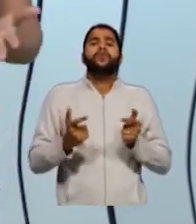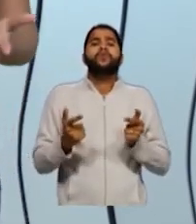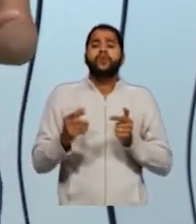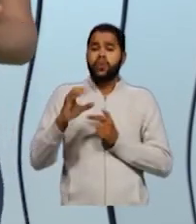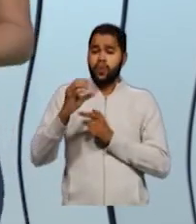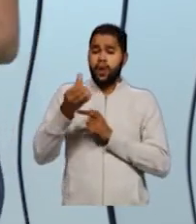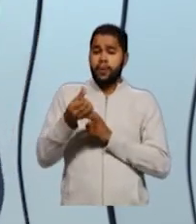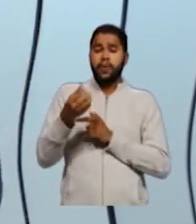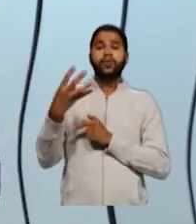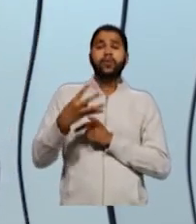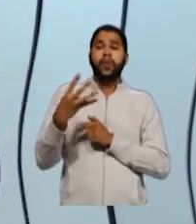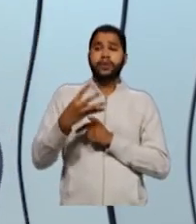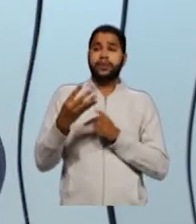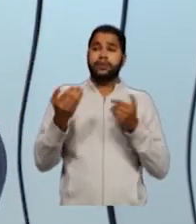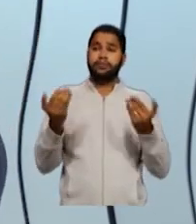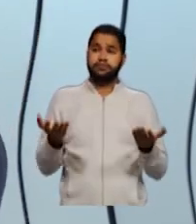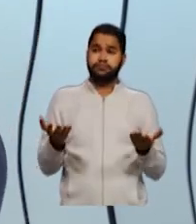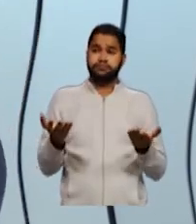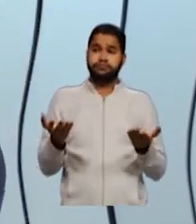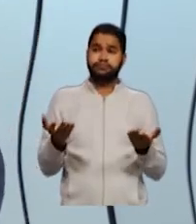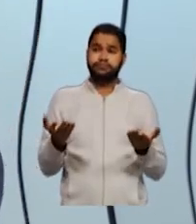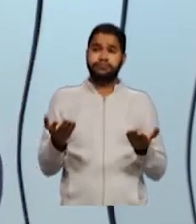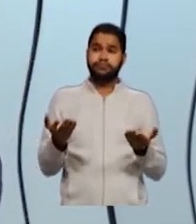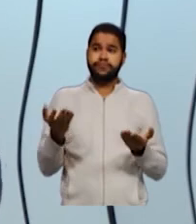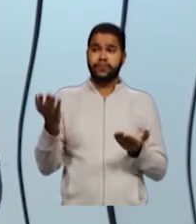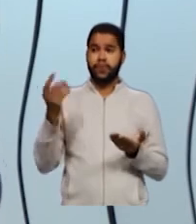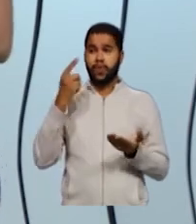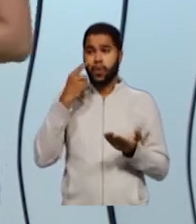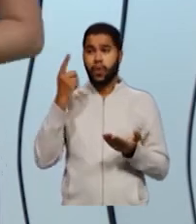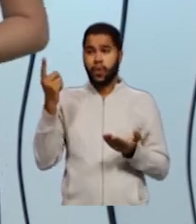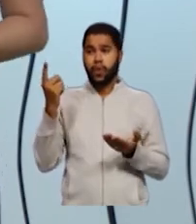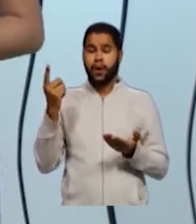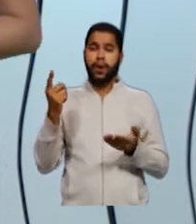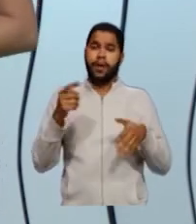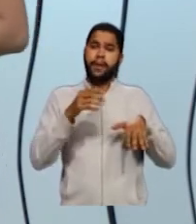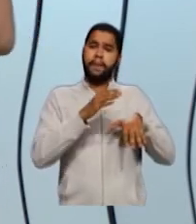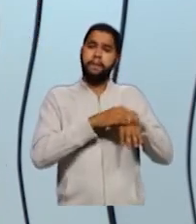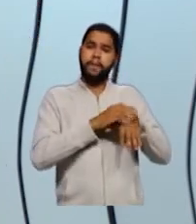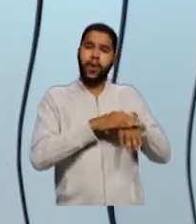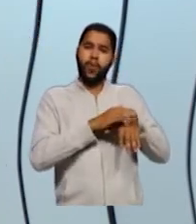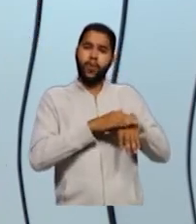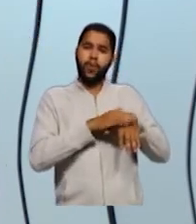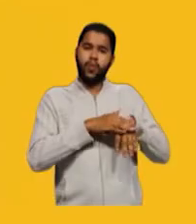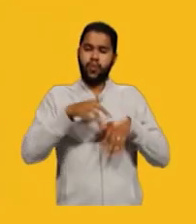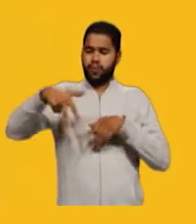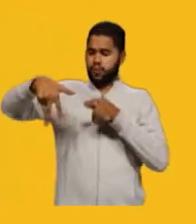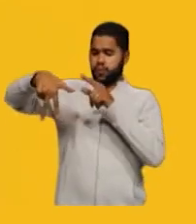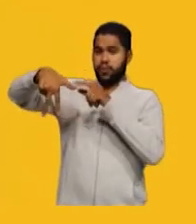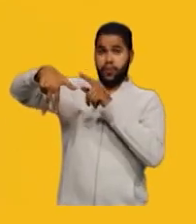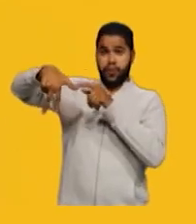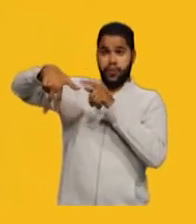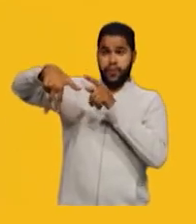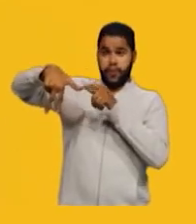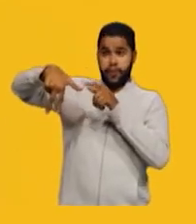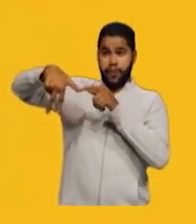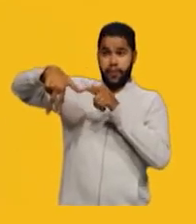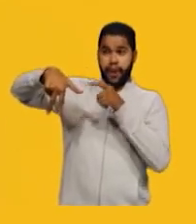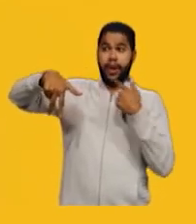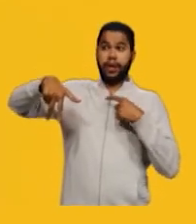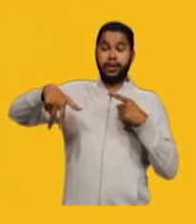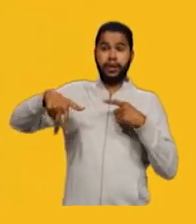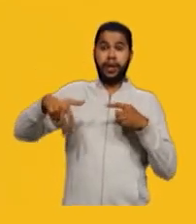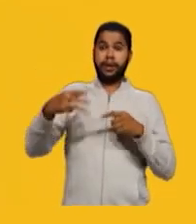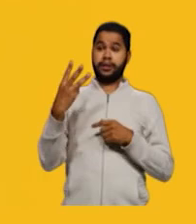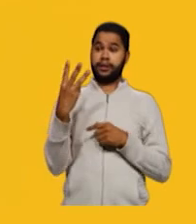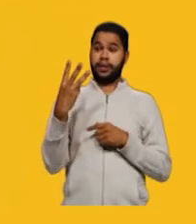quaternários? Bom, o carbono quaternário, então, ele está onde? Nas mãos. Aqui vocês vão reparar que ele faz três